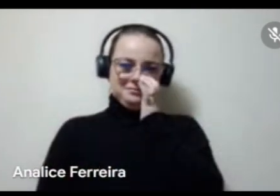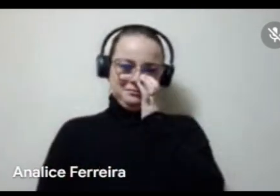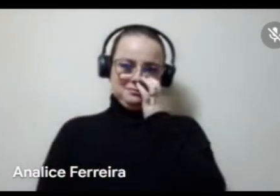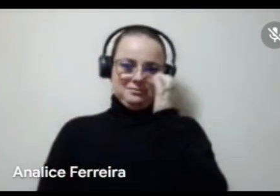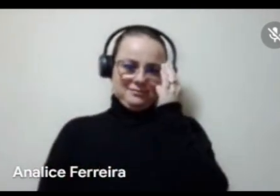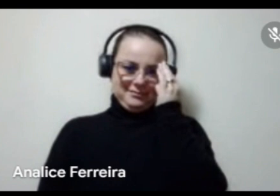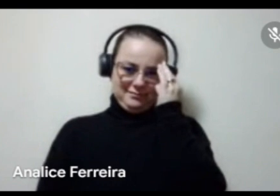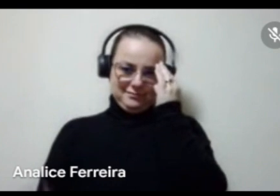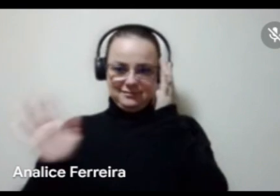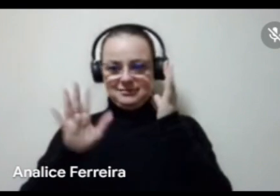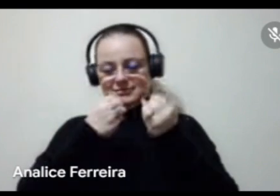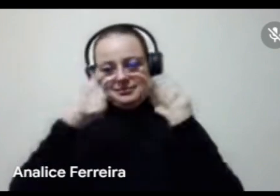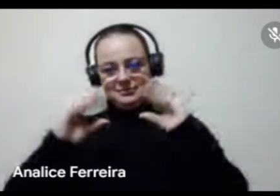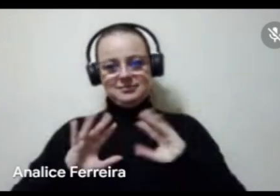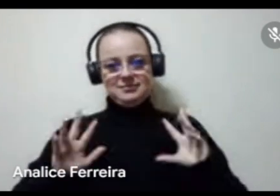Tchau, boa noite a todos.